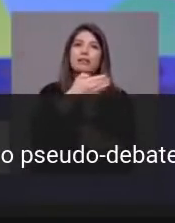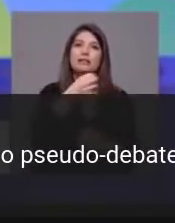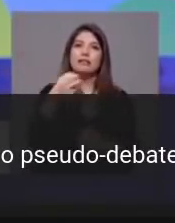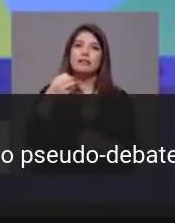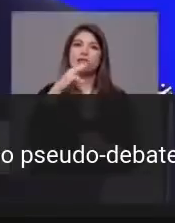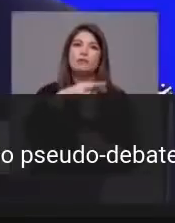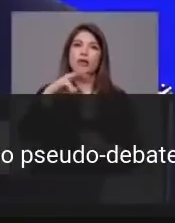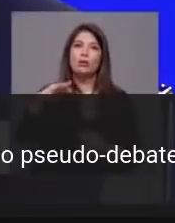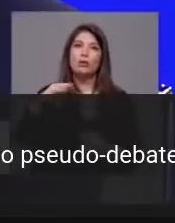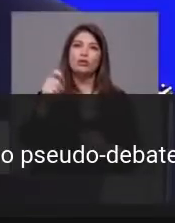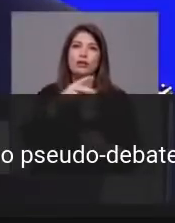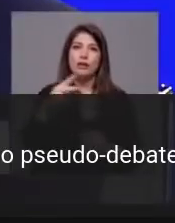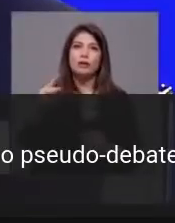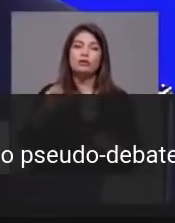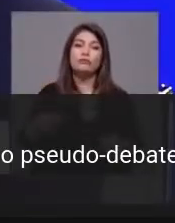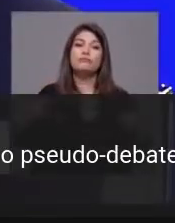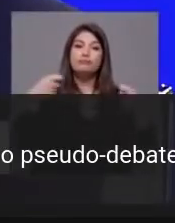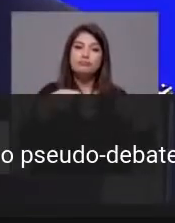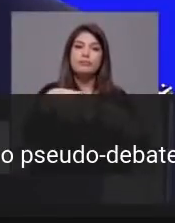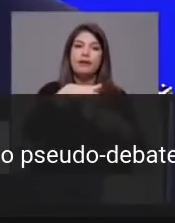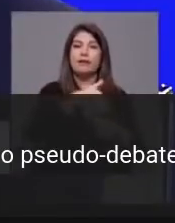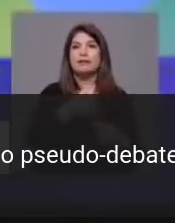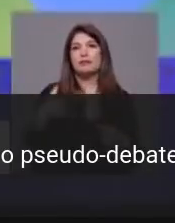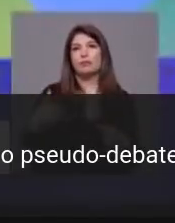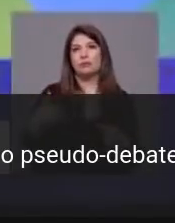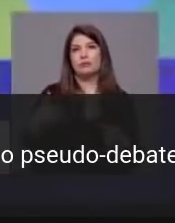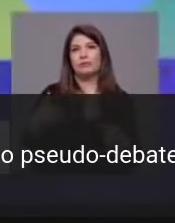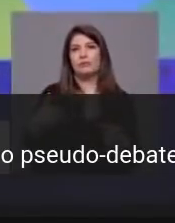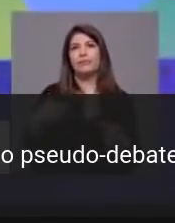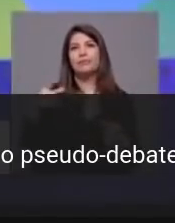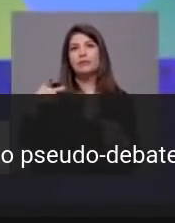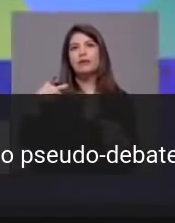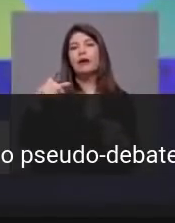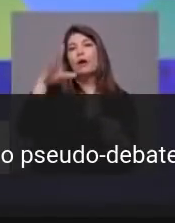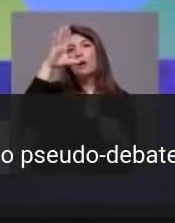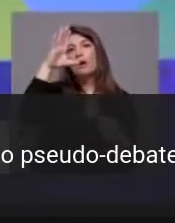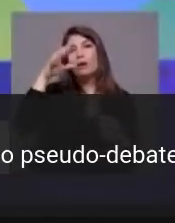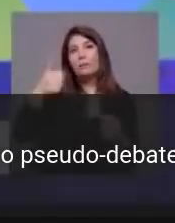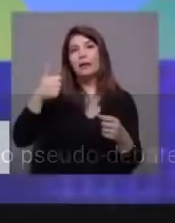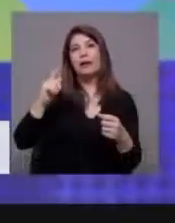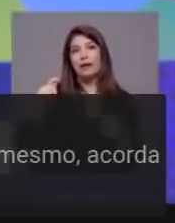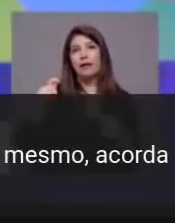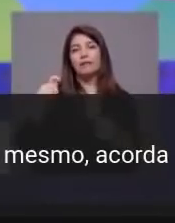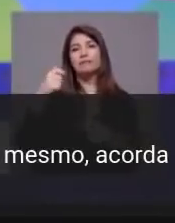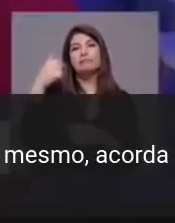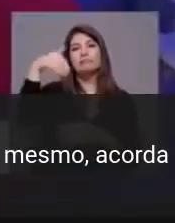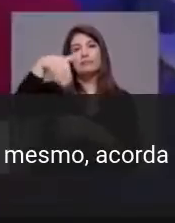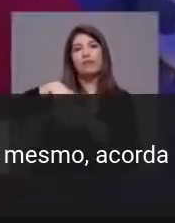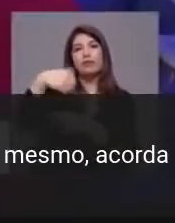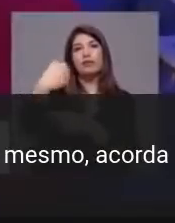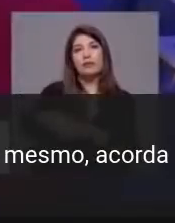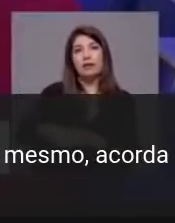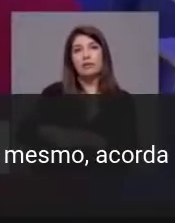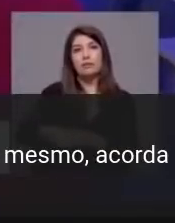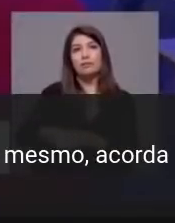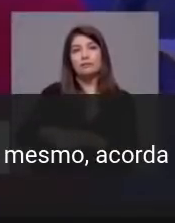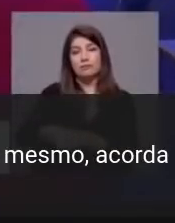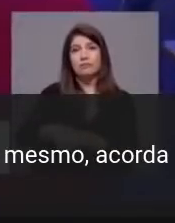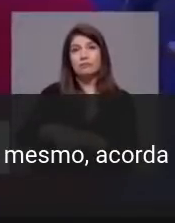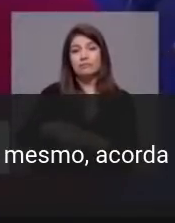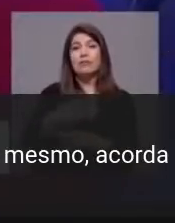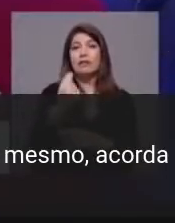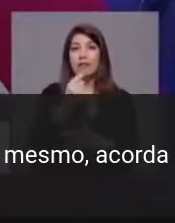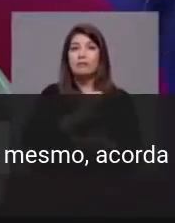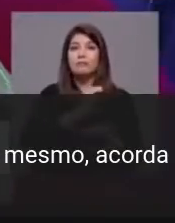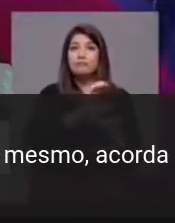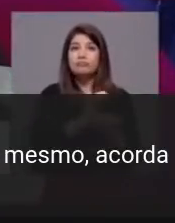o orçamento do Serviço Nacional de Saúde. Só em dois orçamentos, o Bloco de Esquerda falhou no reforço em 1.500 milhões de euros para o Serviço